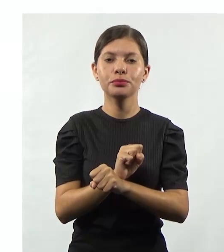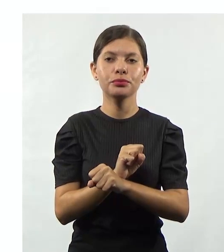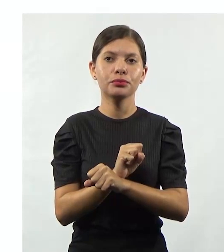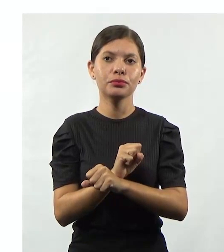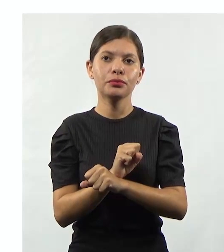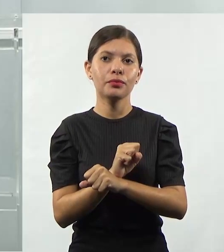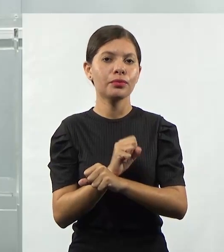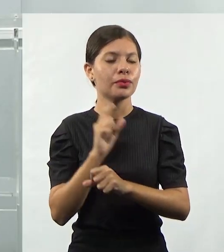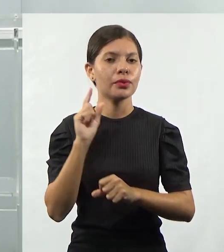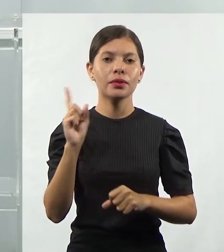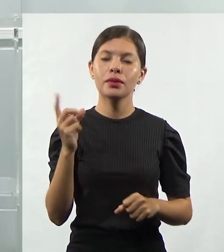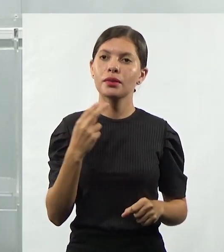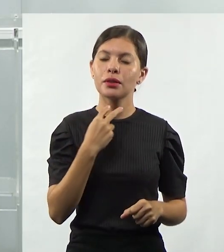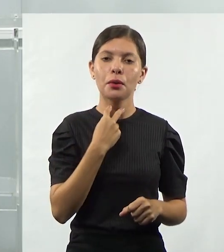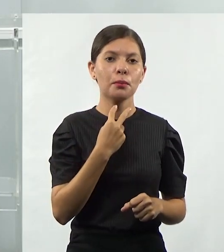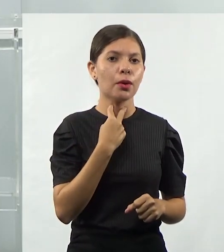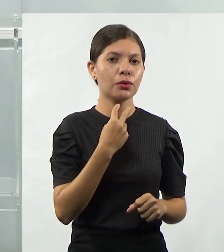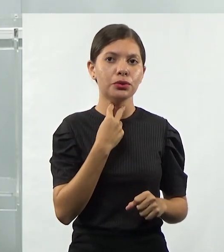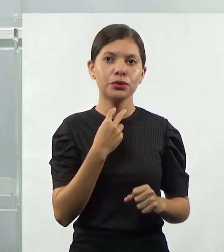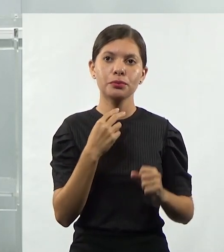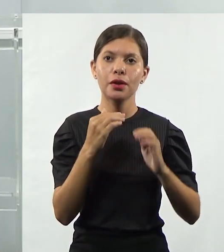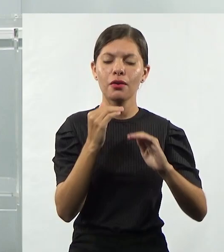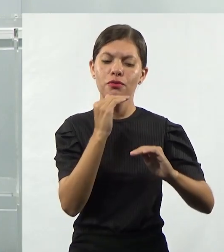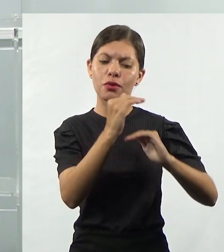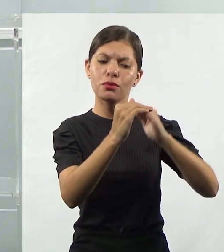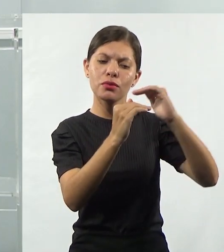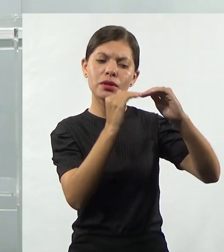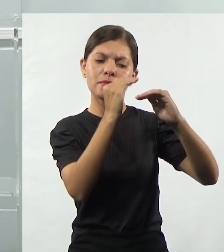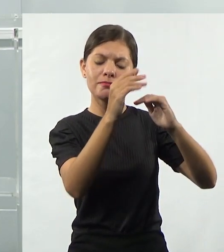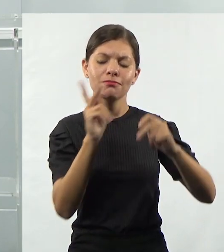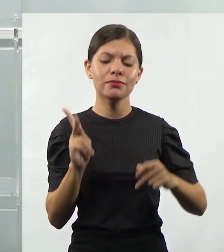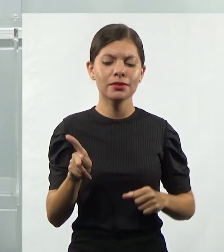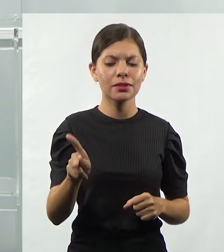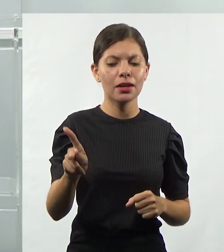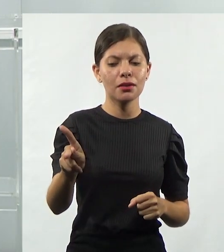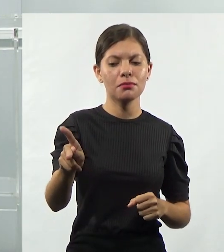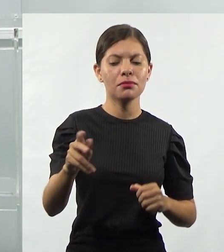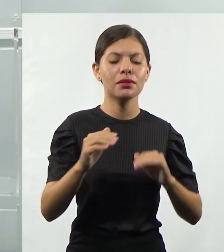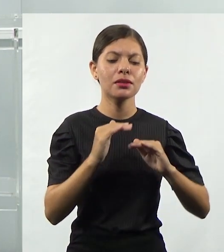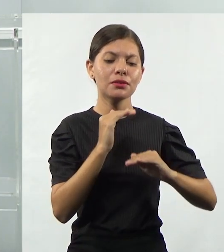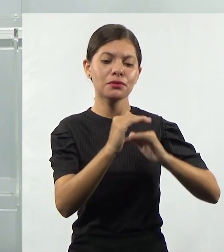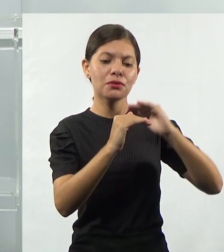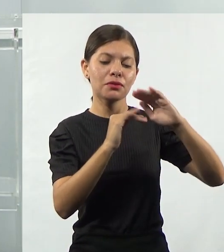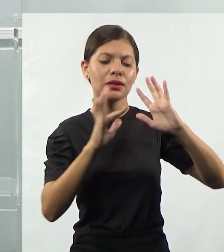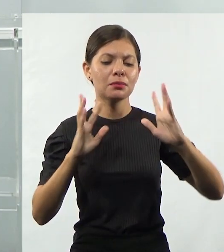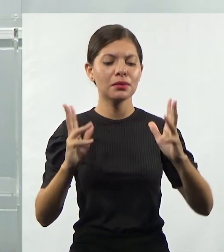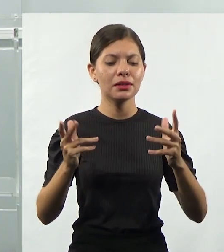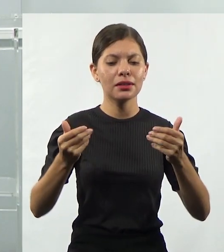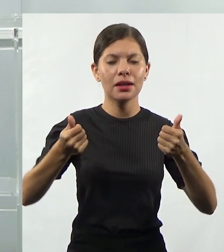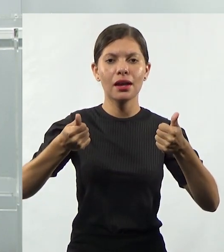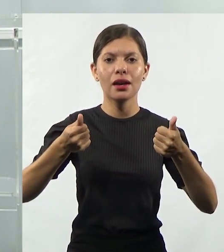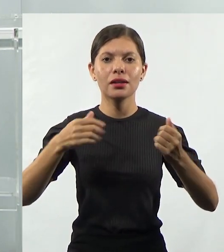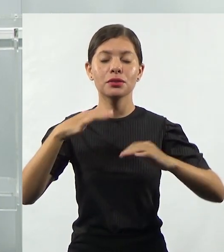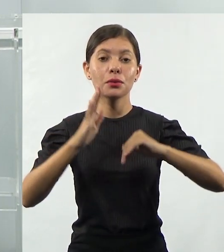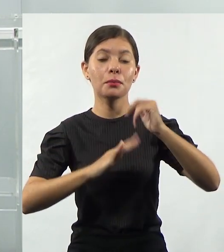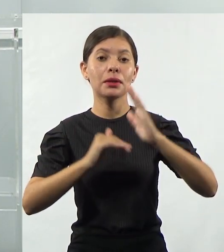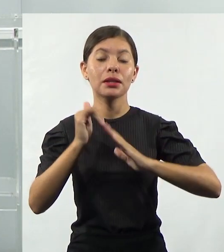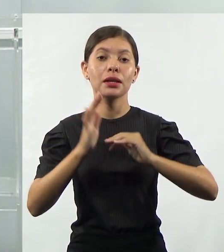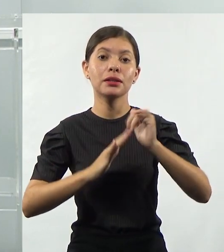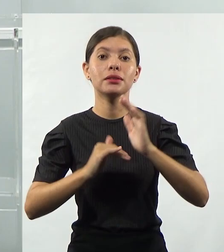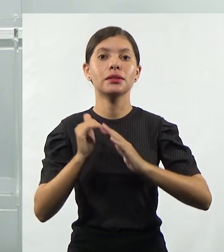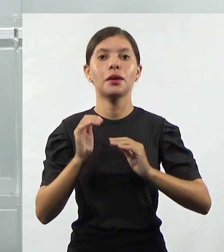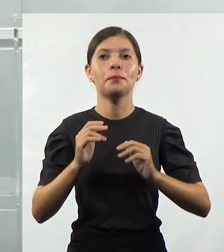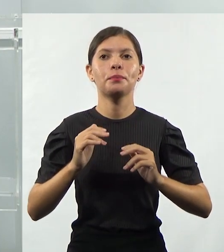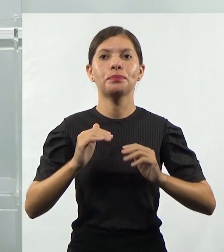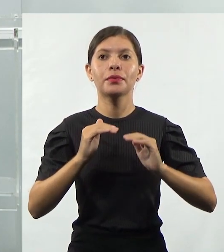tem que estar evoluindo sempre, né? Aprendendo sempre, desenvolvendo novas competências, novas habilidades, né?